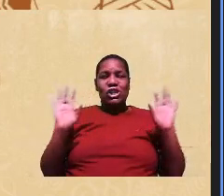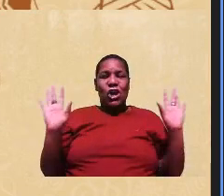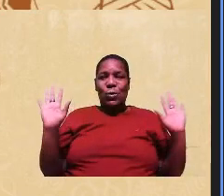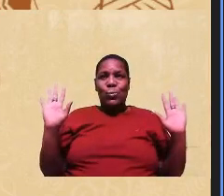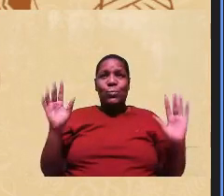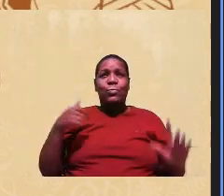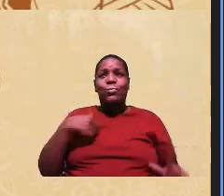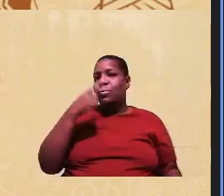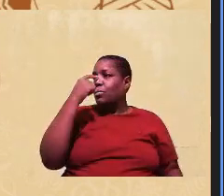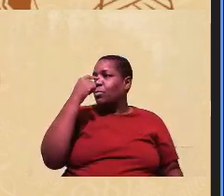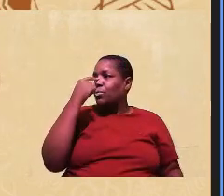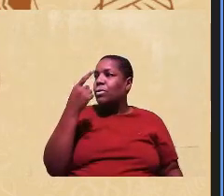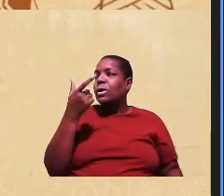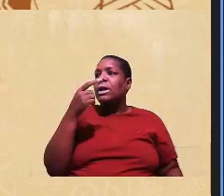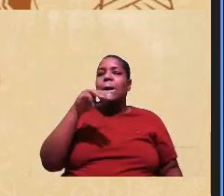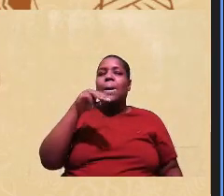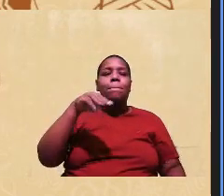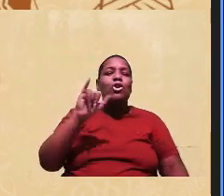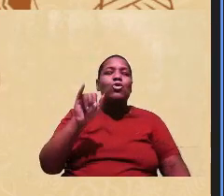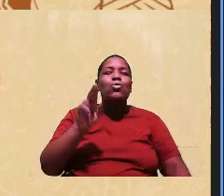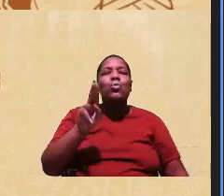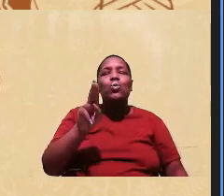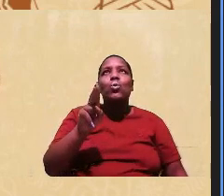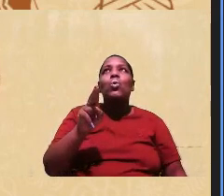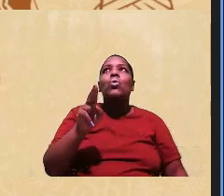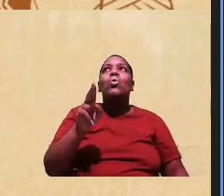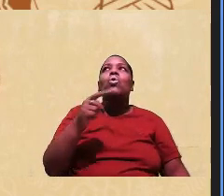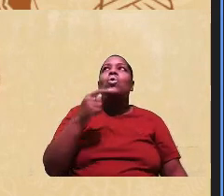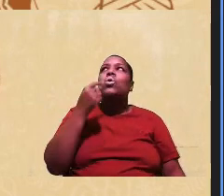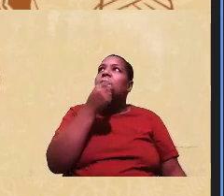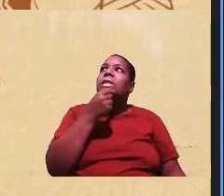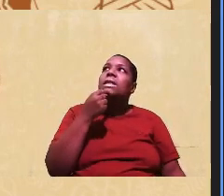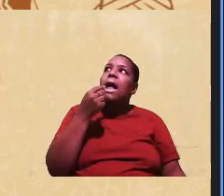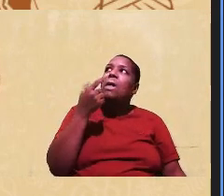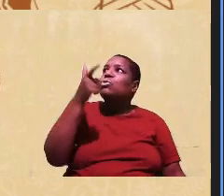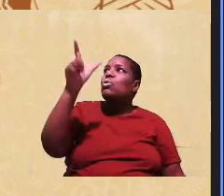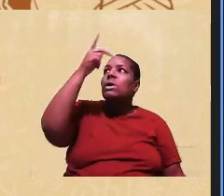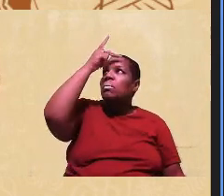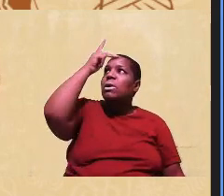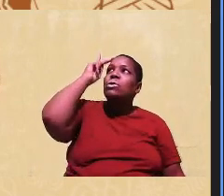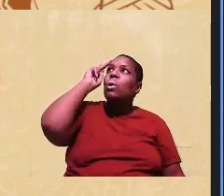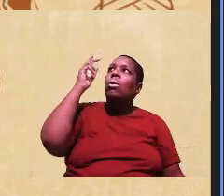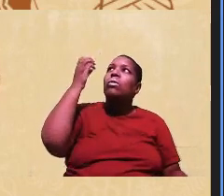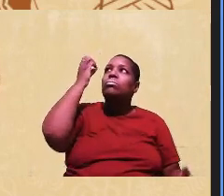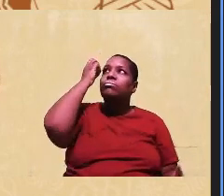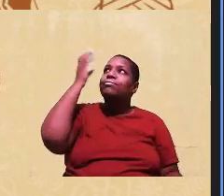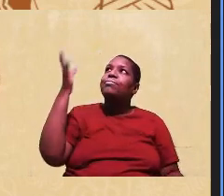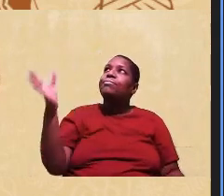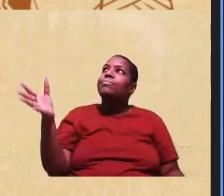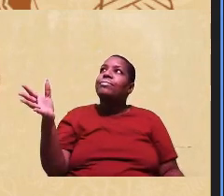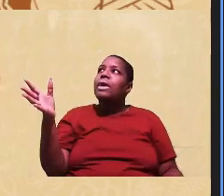nariz da Maju com os lábios não sei de quem, né? Então,